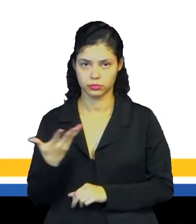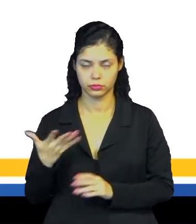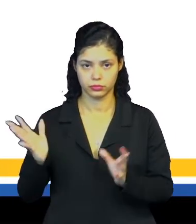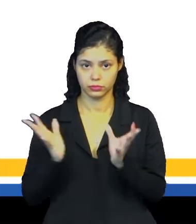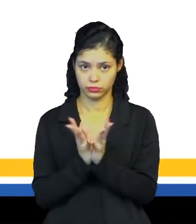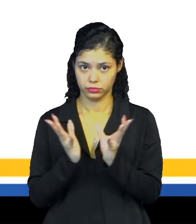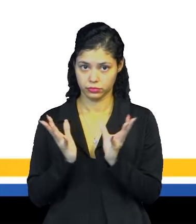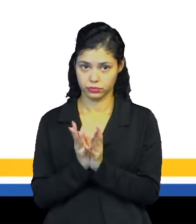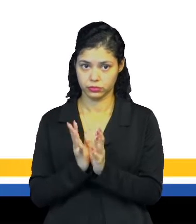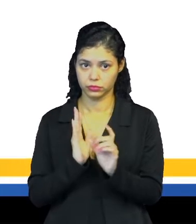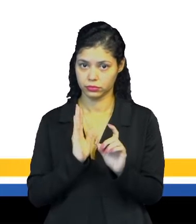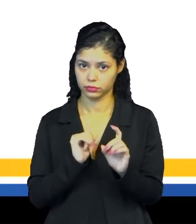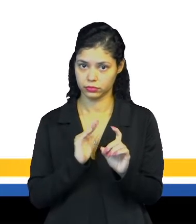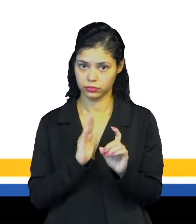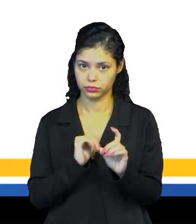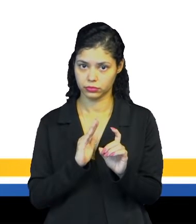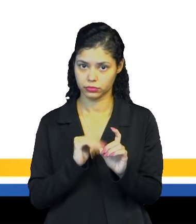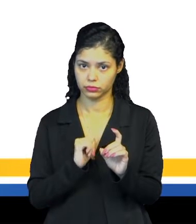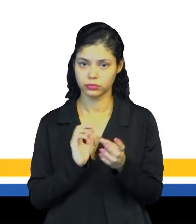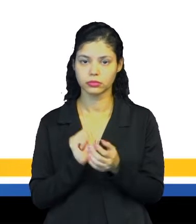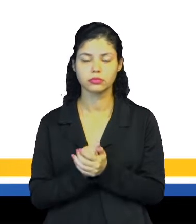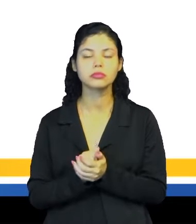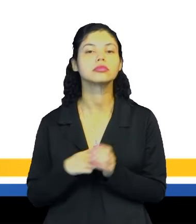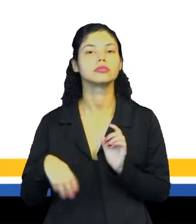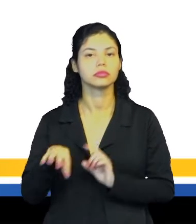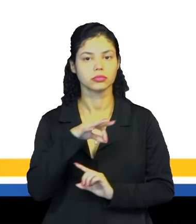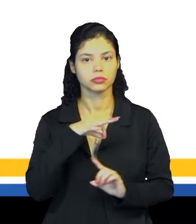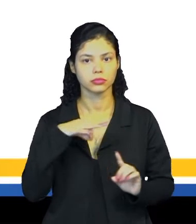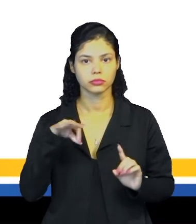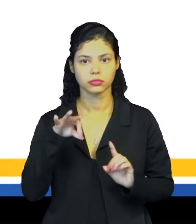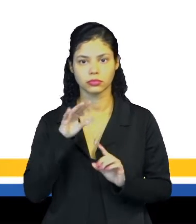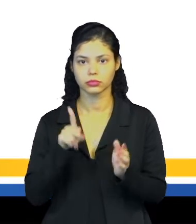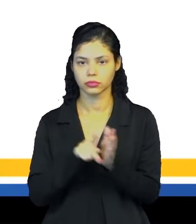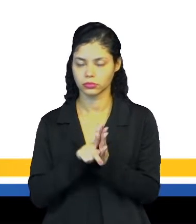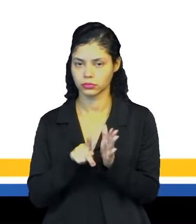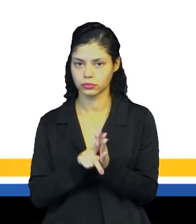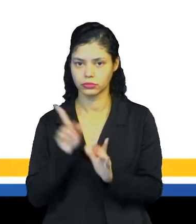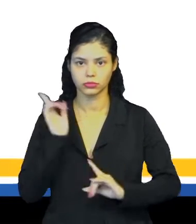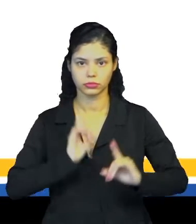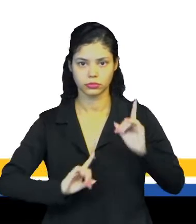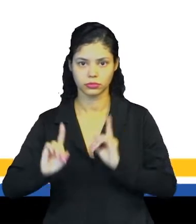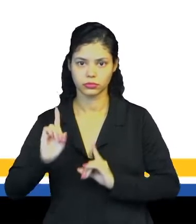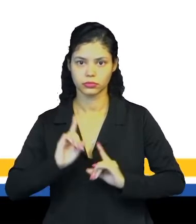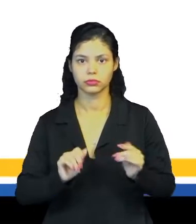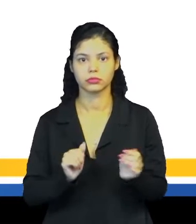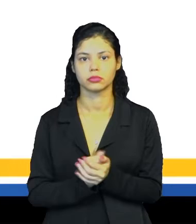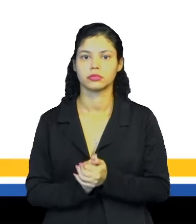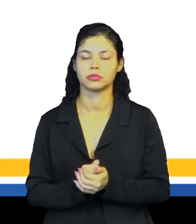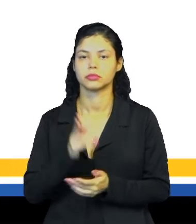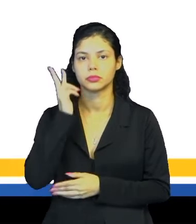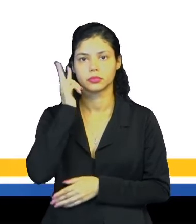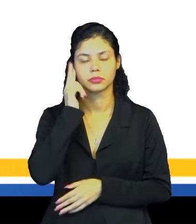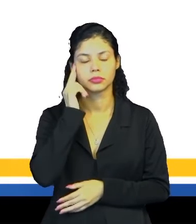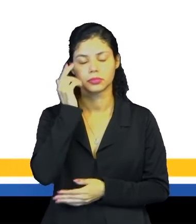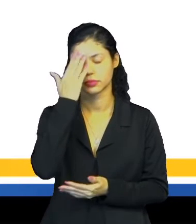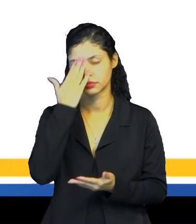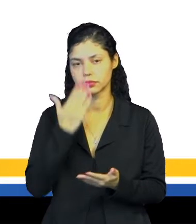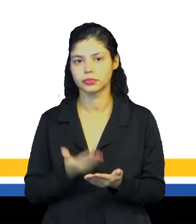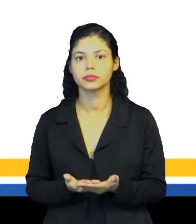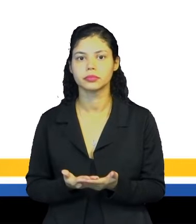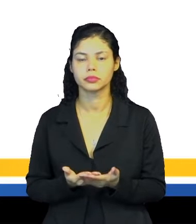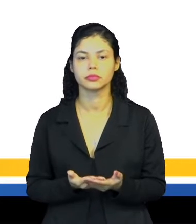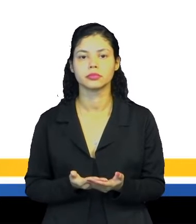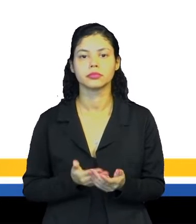conjuntos de mitos, né? Sobre seres espirituais, era variada. Entretanto, era comum a crença em